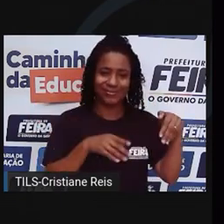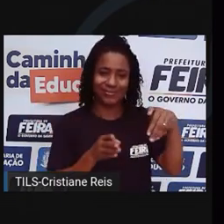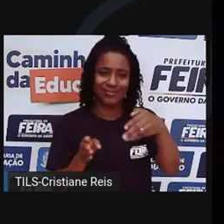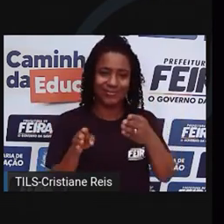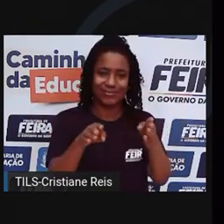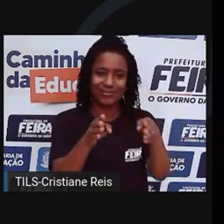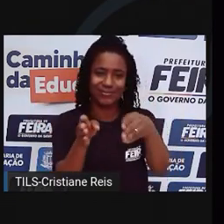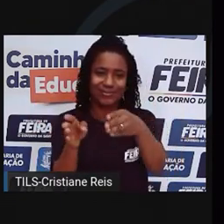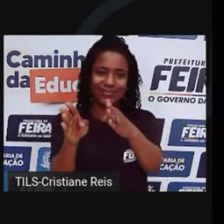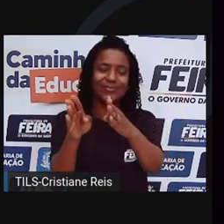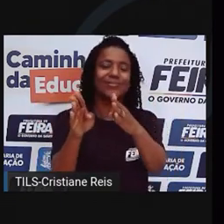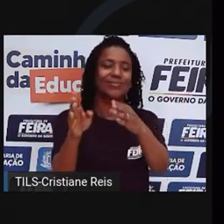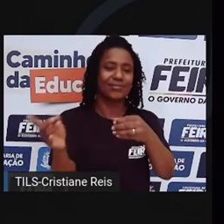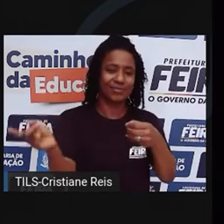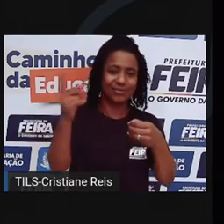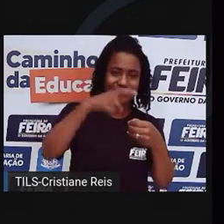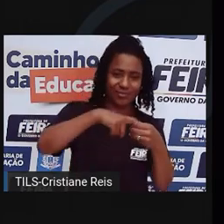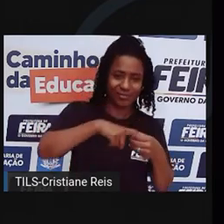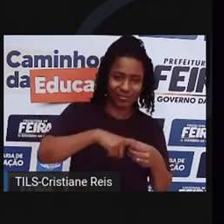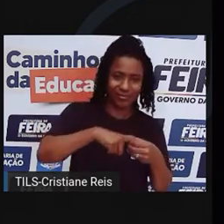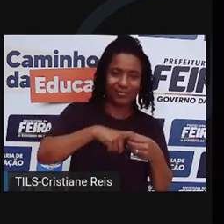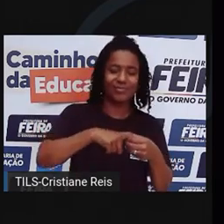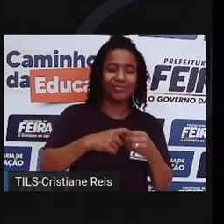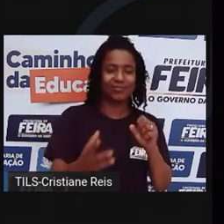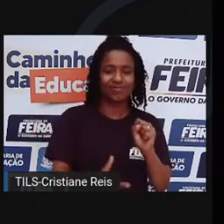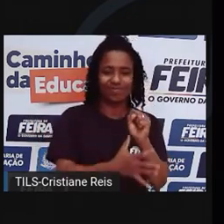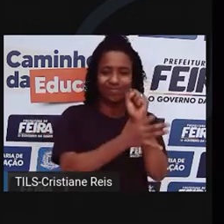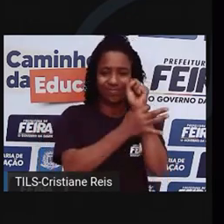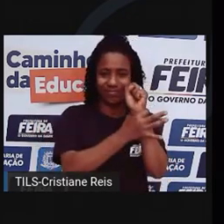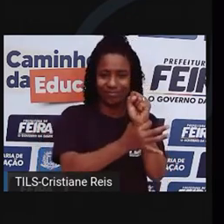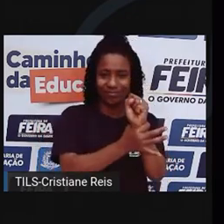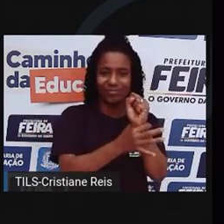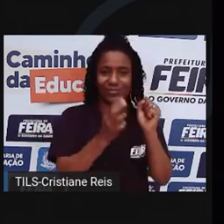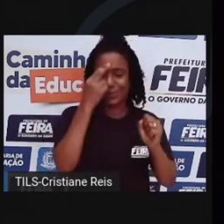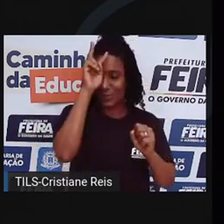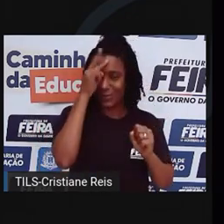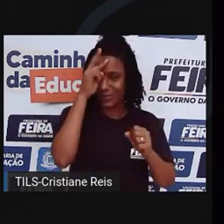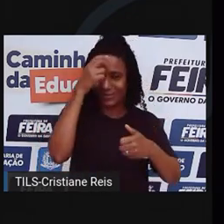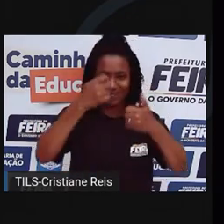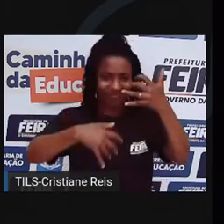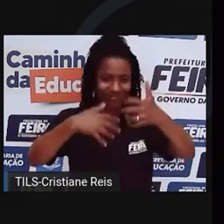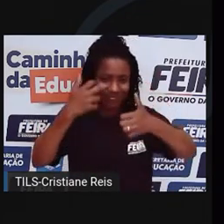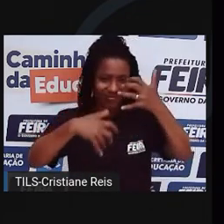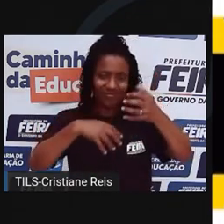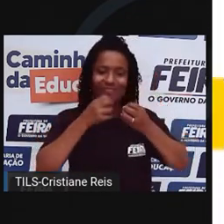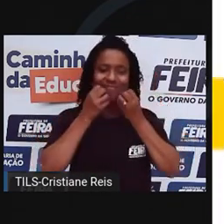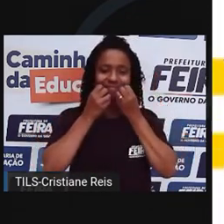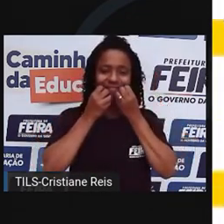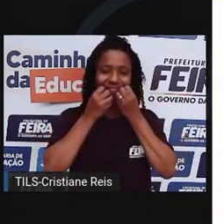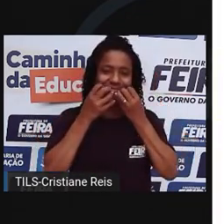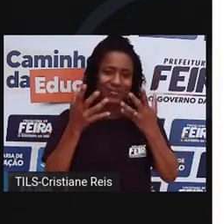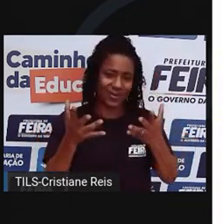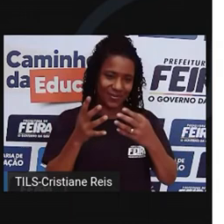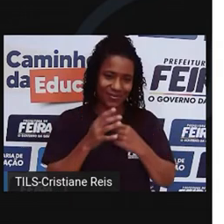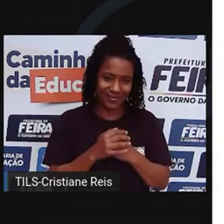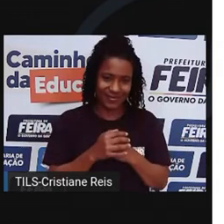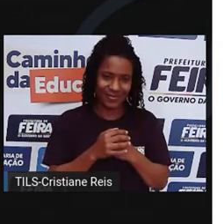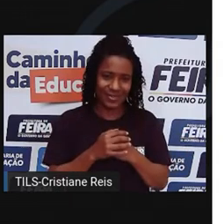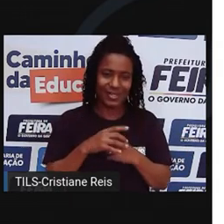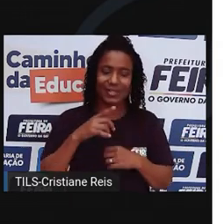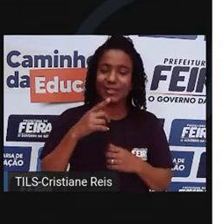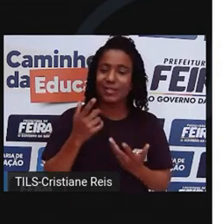nossos passeios com segurança e muitas histórias para contar. Para mais coisas legais e